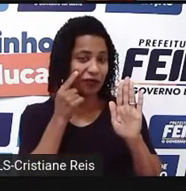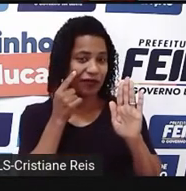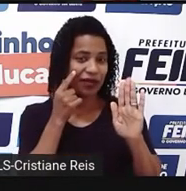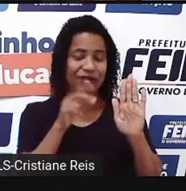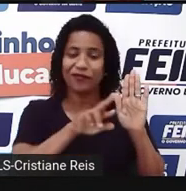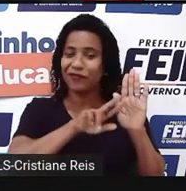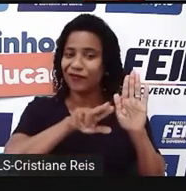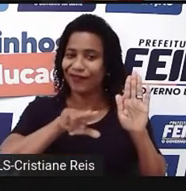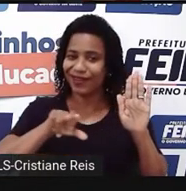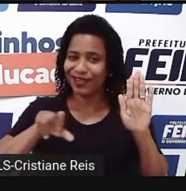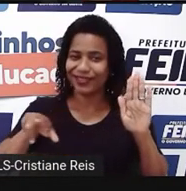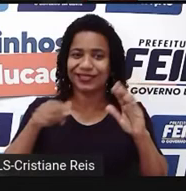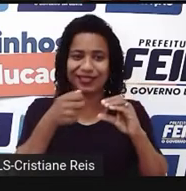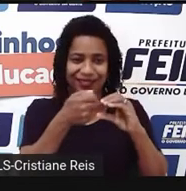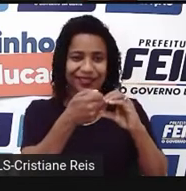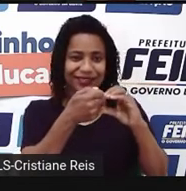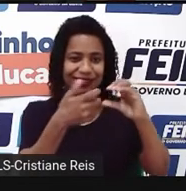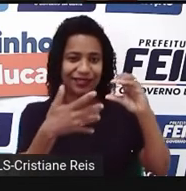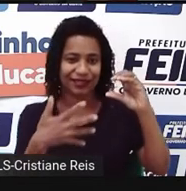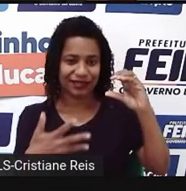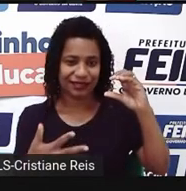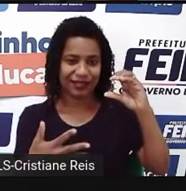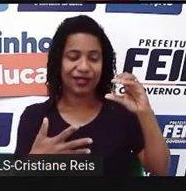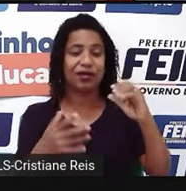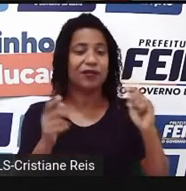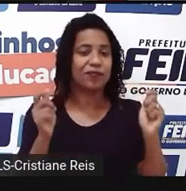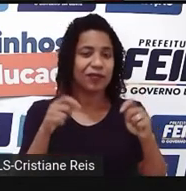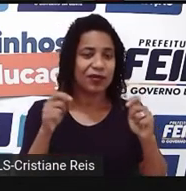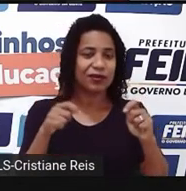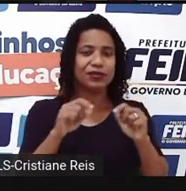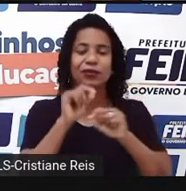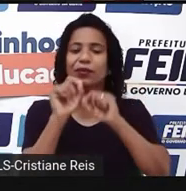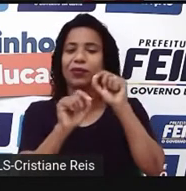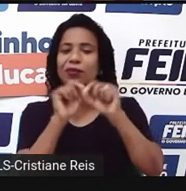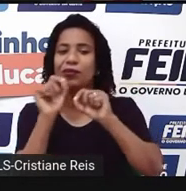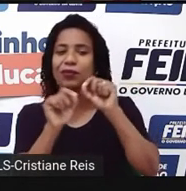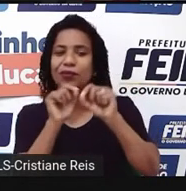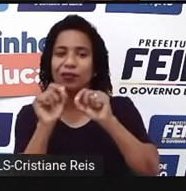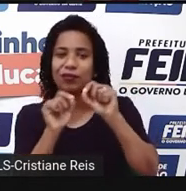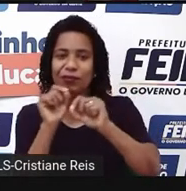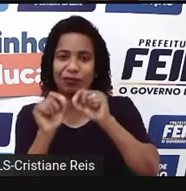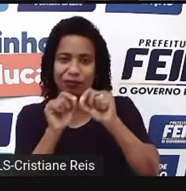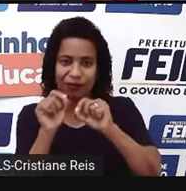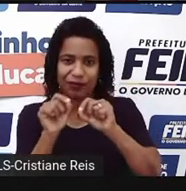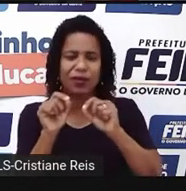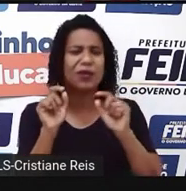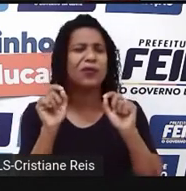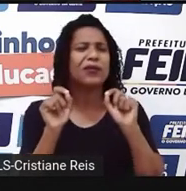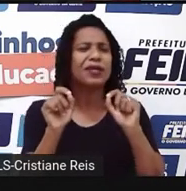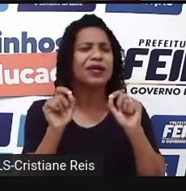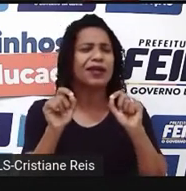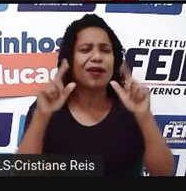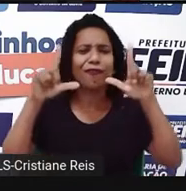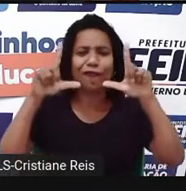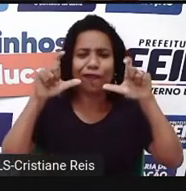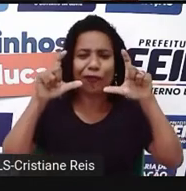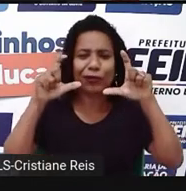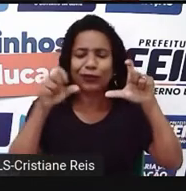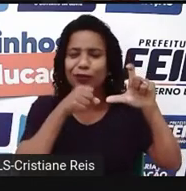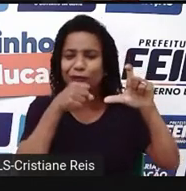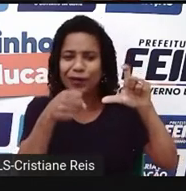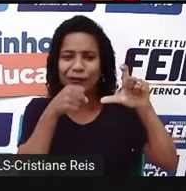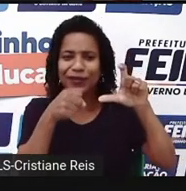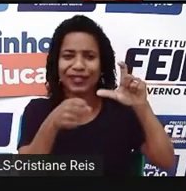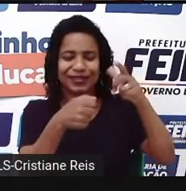caracterizam, a gente pode começar tentando definir o que é fórum report ou fotoreportagem.